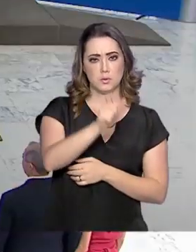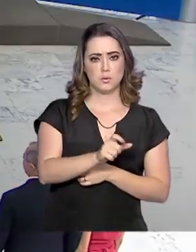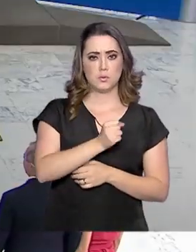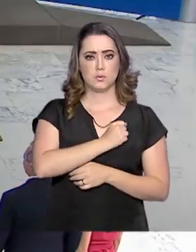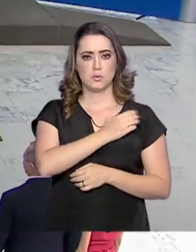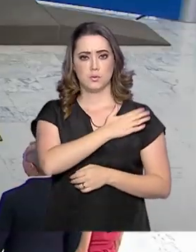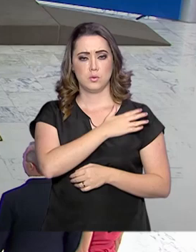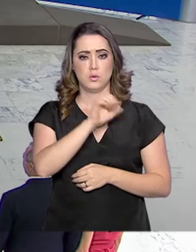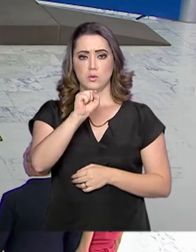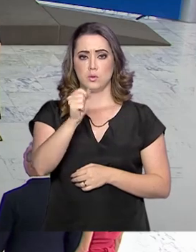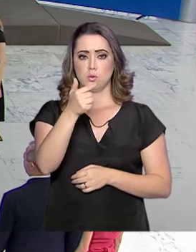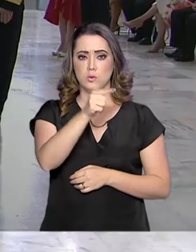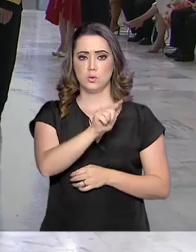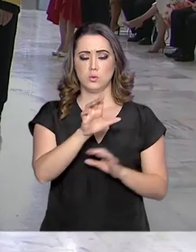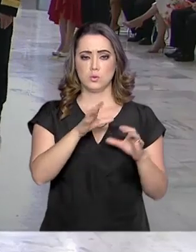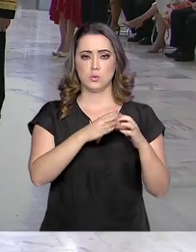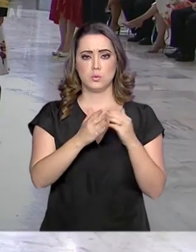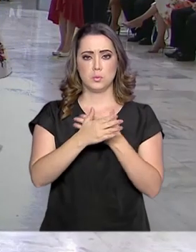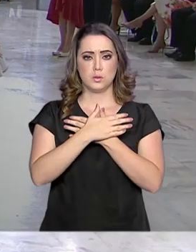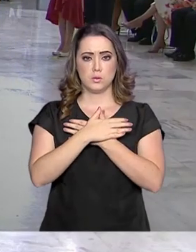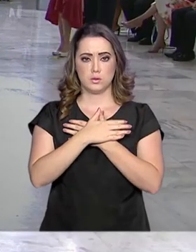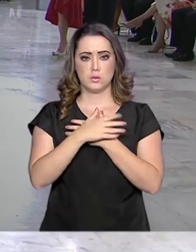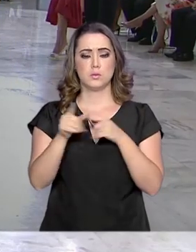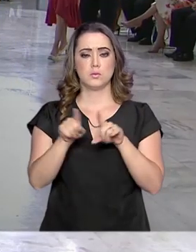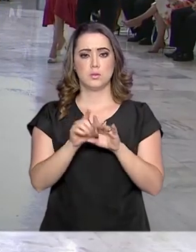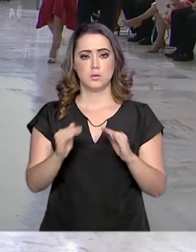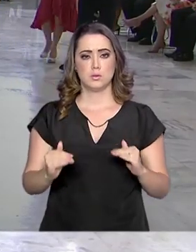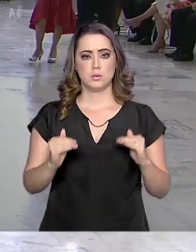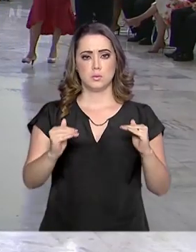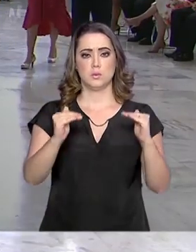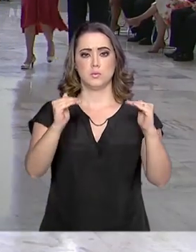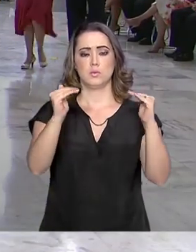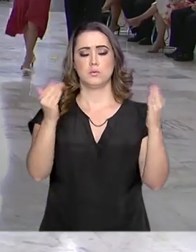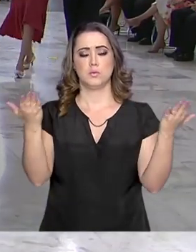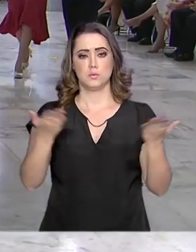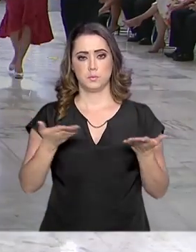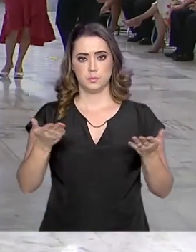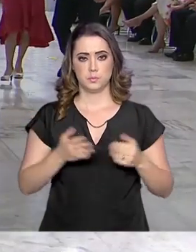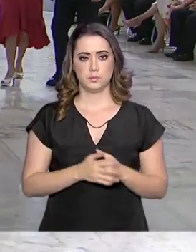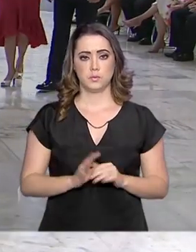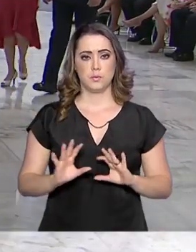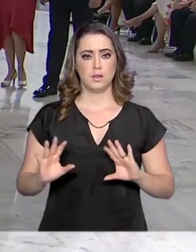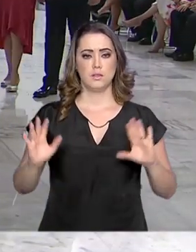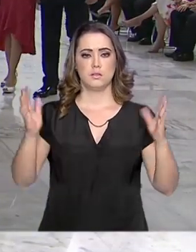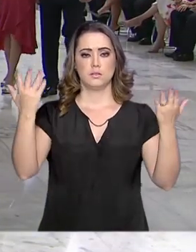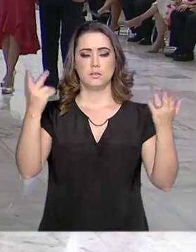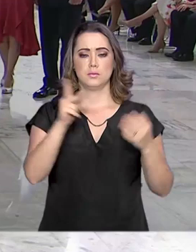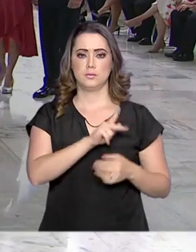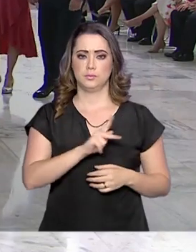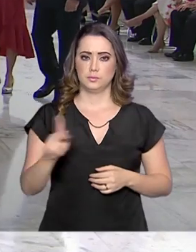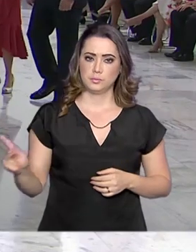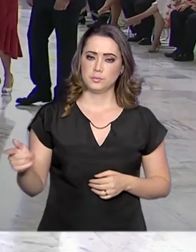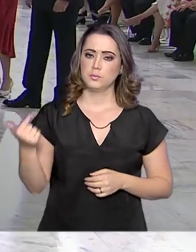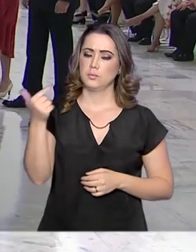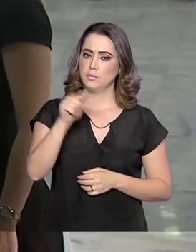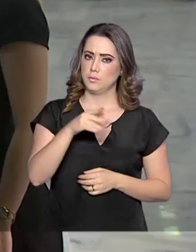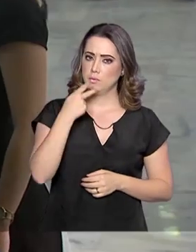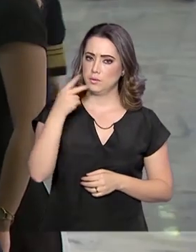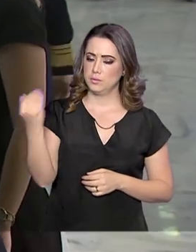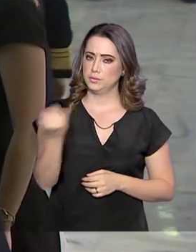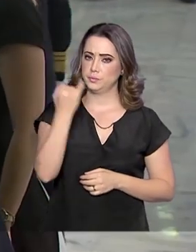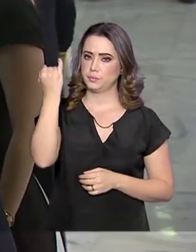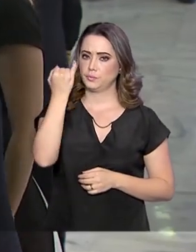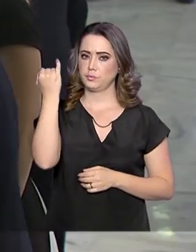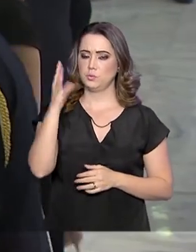e outros 8 oficiais generais da aeronáutica, também promovidos hoje. Na cerimônia, o presidente voltou a destacar a